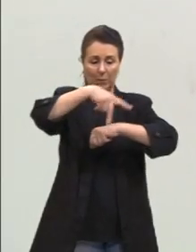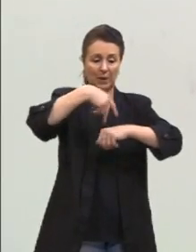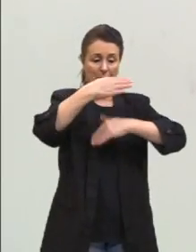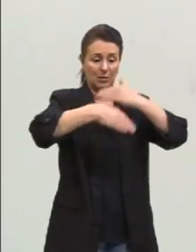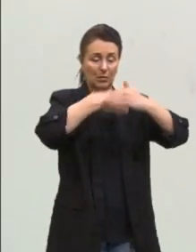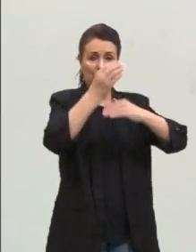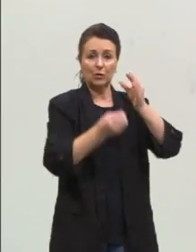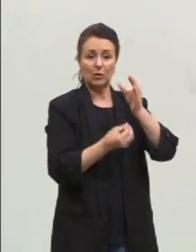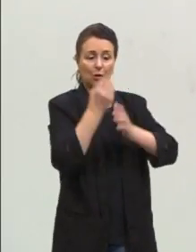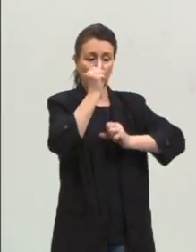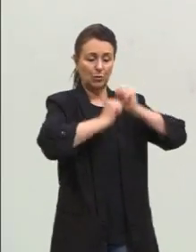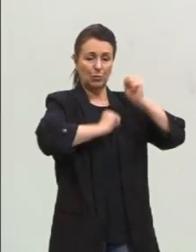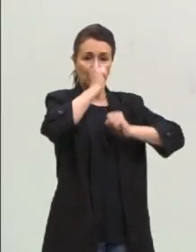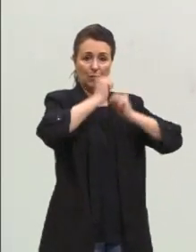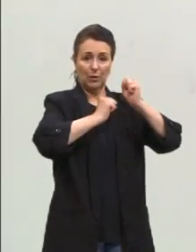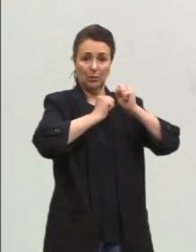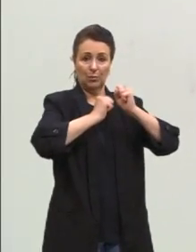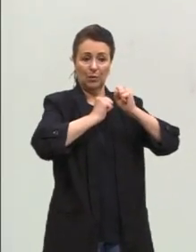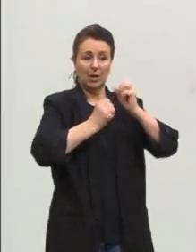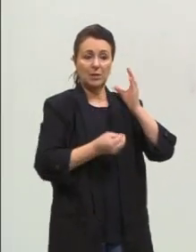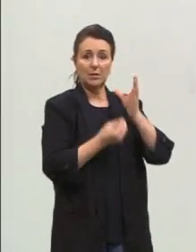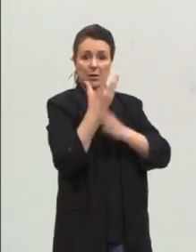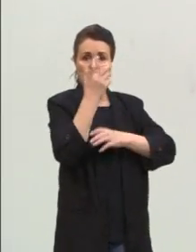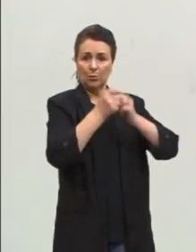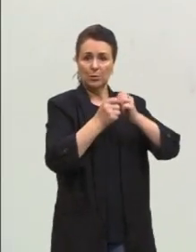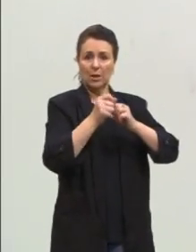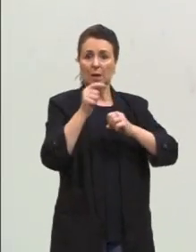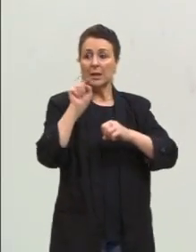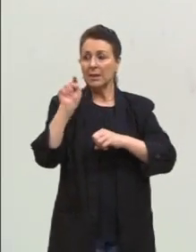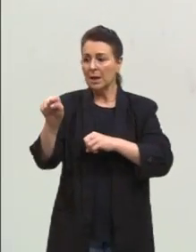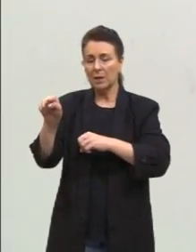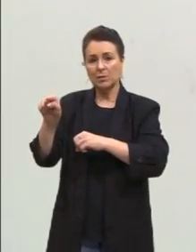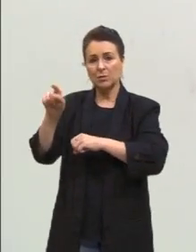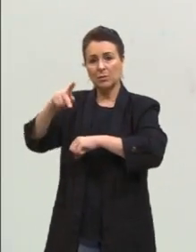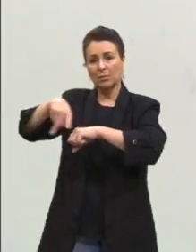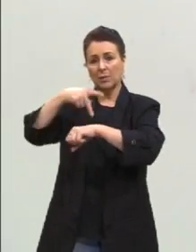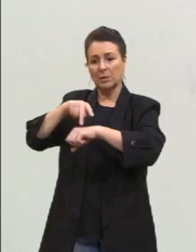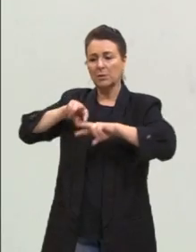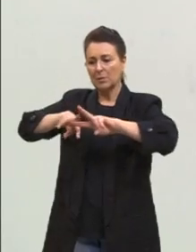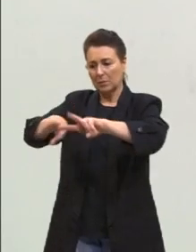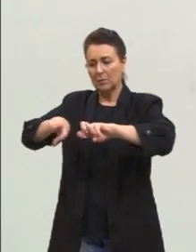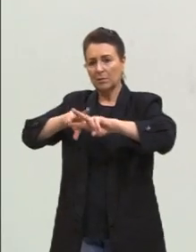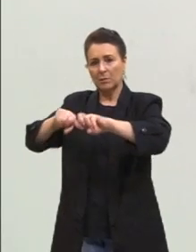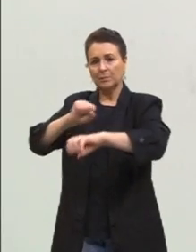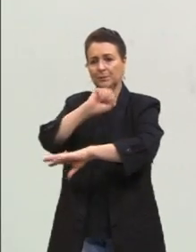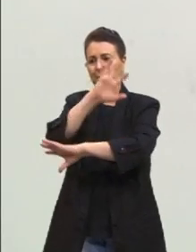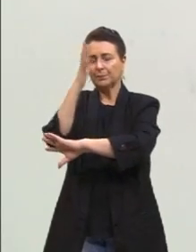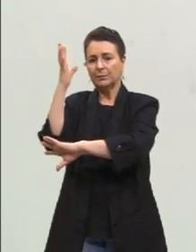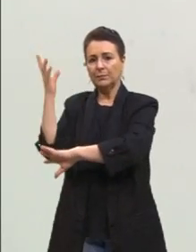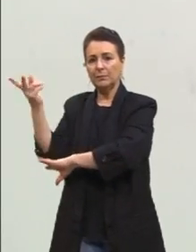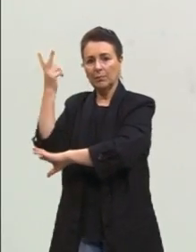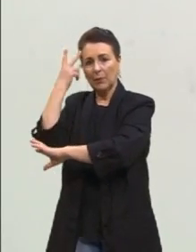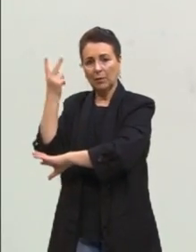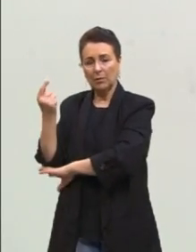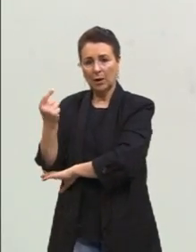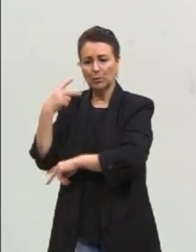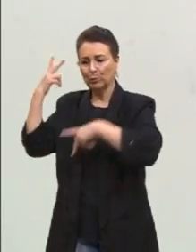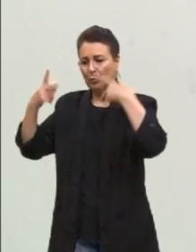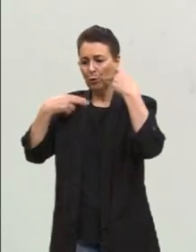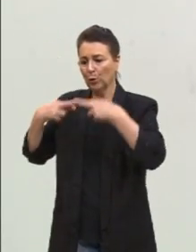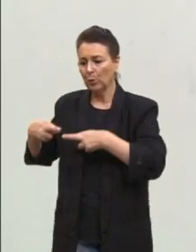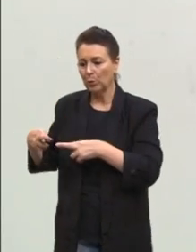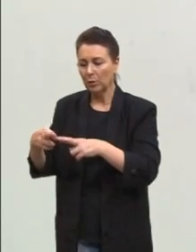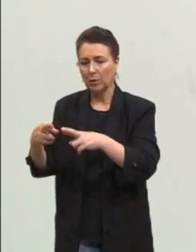suas indústrias nos países subdesenvolvidos, lucram em cima disso, extraem os recursos naturais, poluem os rios. A gente